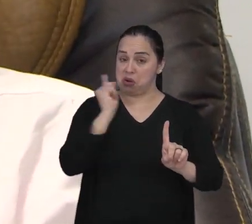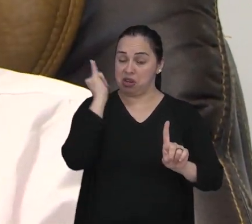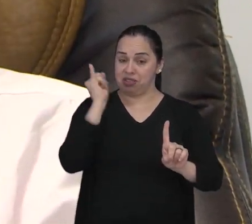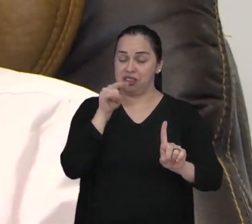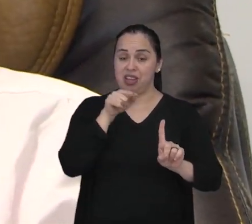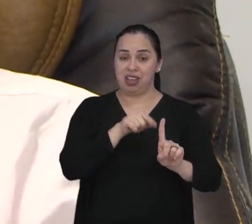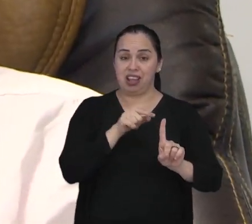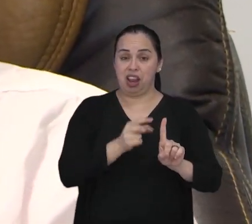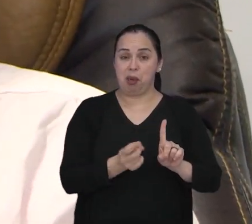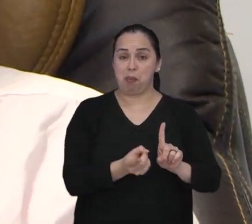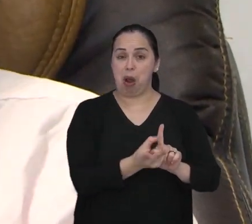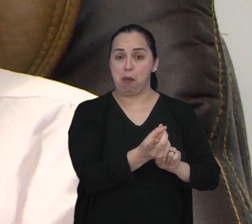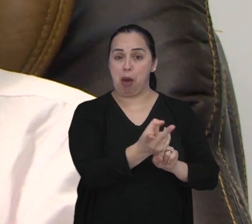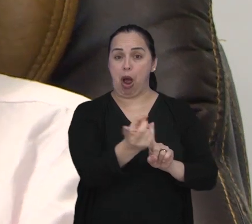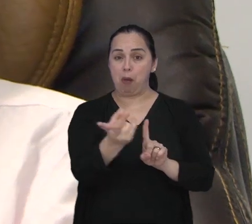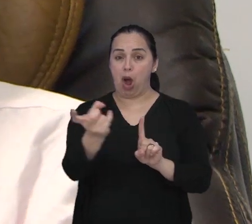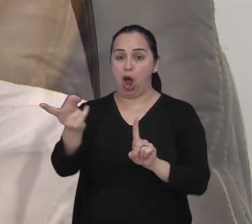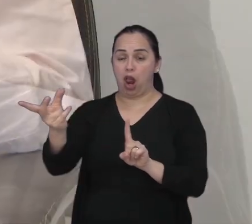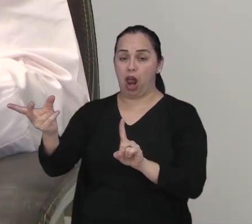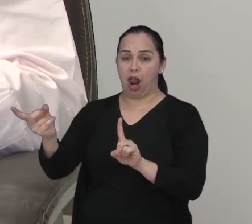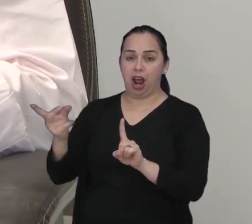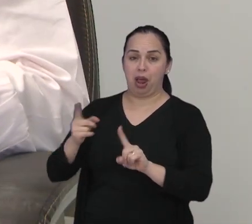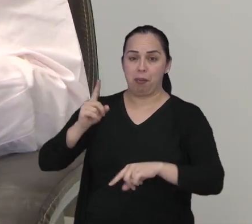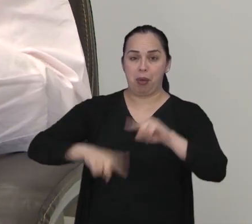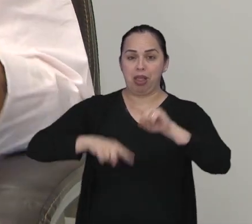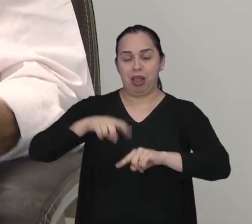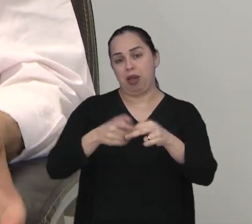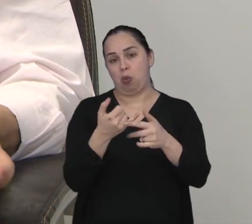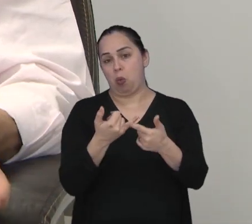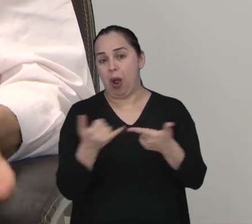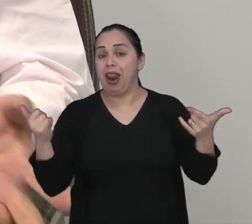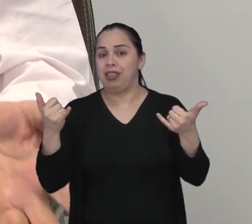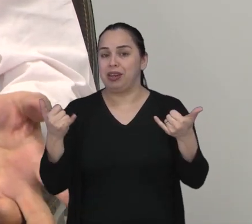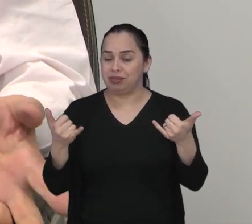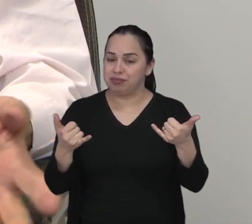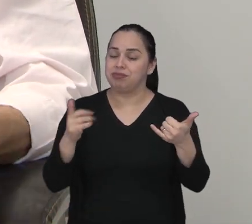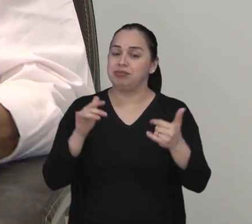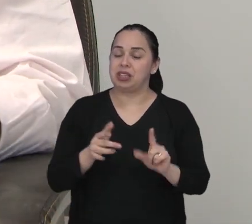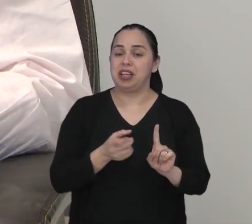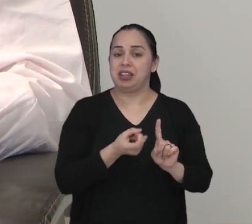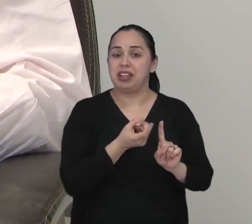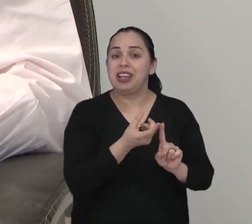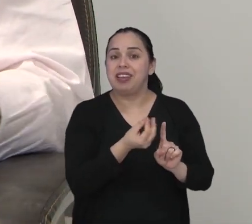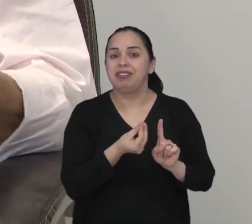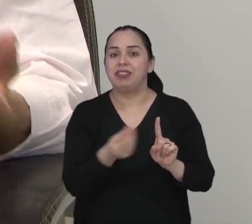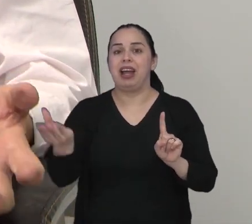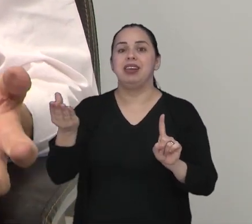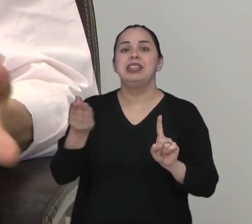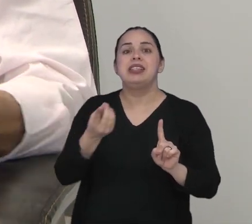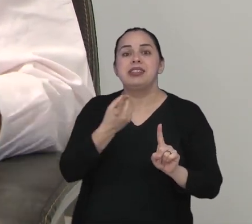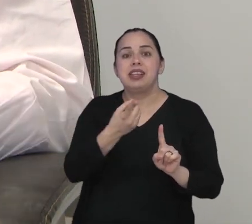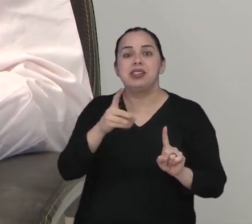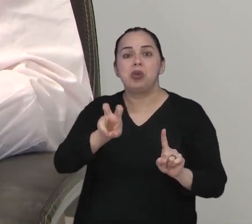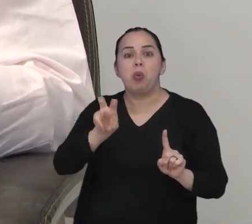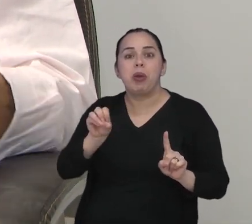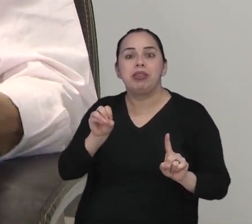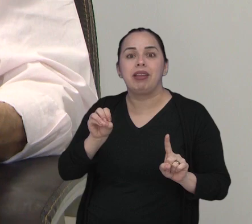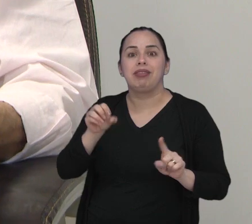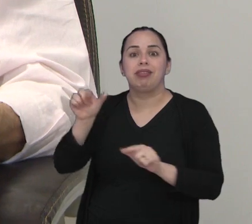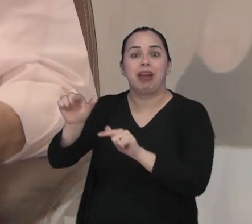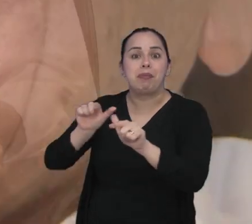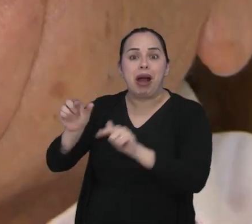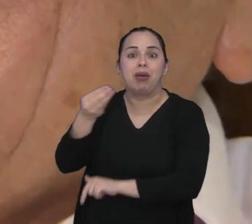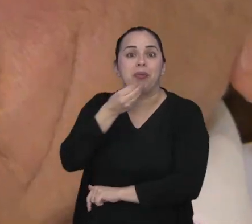maiores varejistas de materiais elétricos do Vale do Paraíba e gera 150 empregos na região.